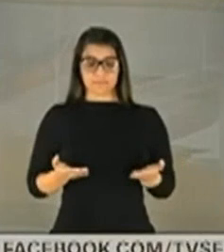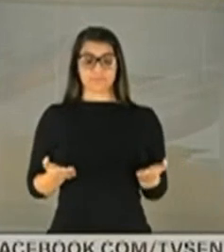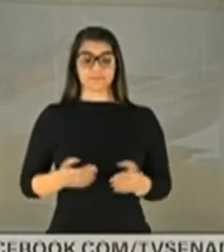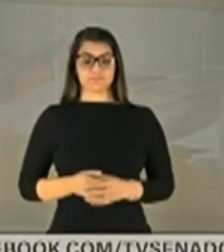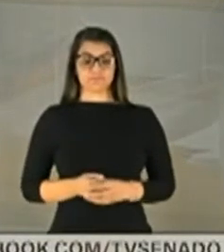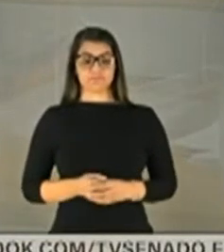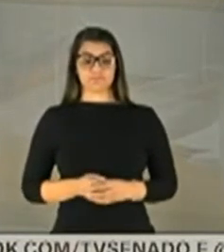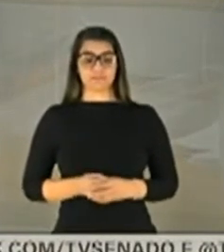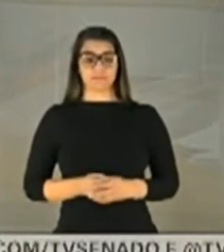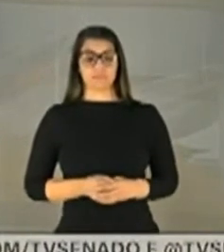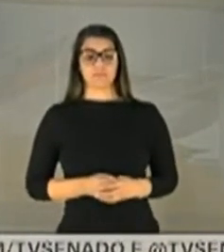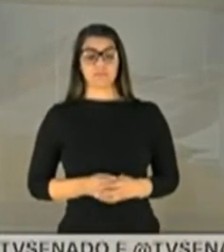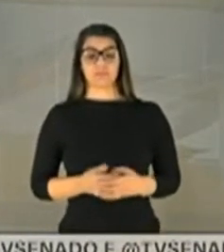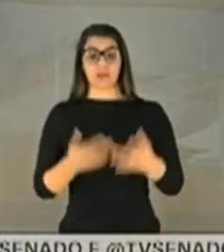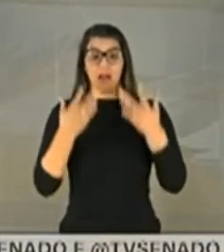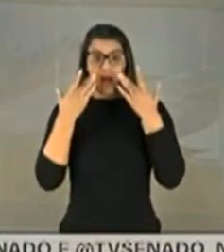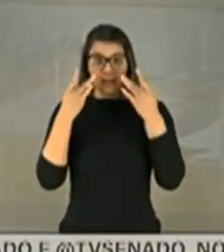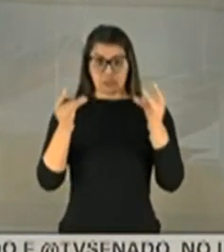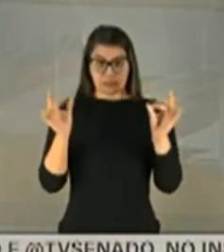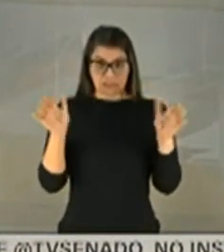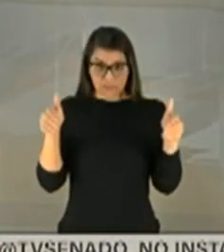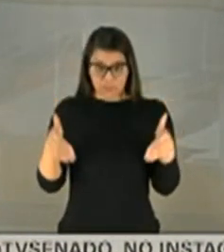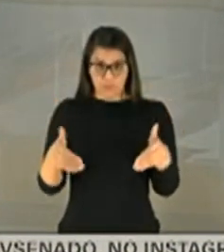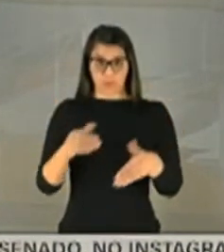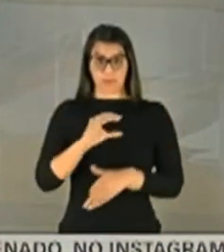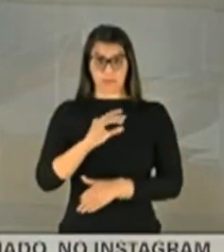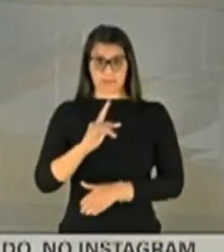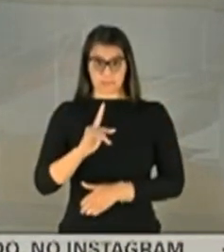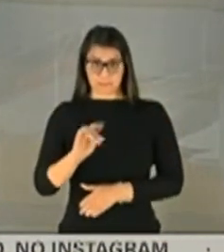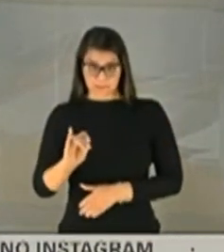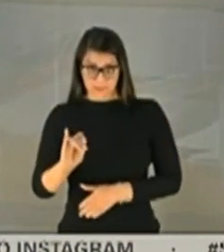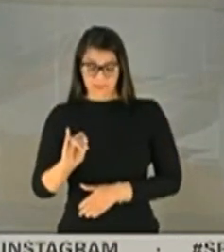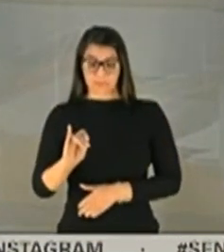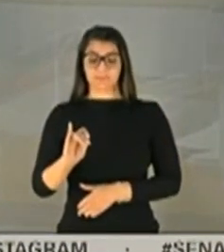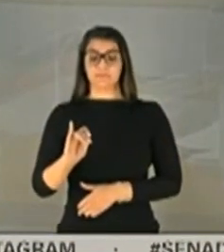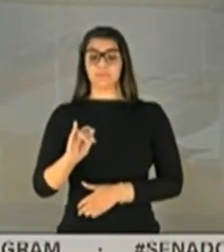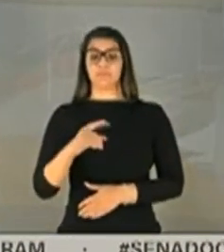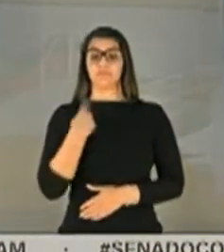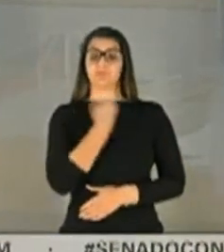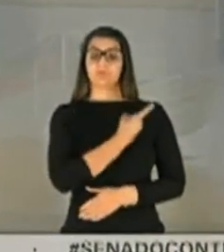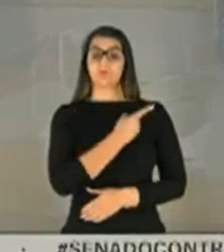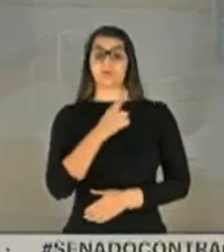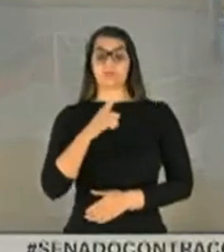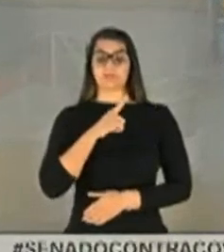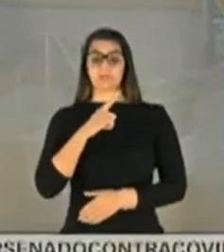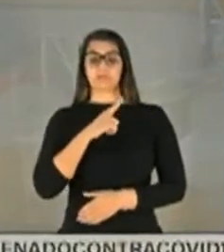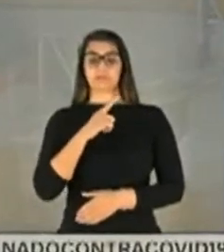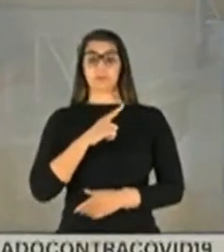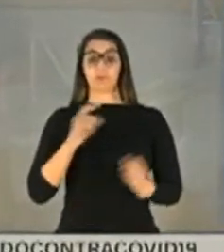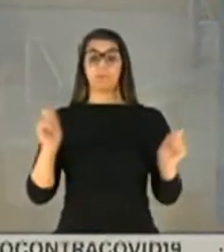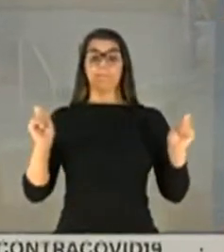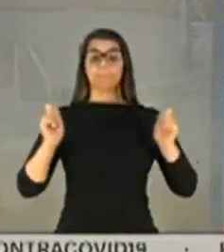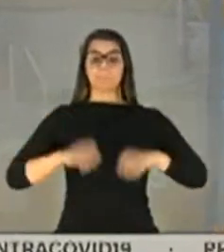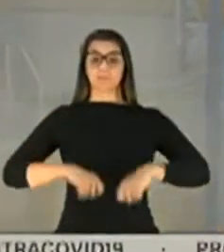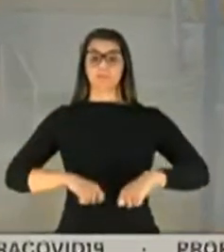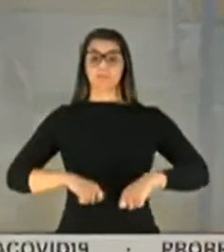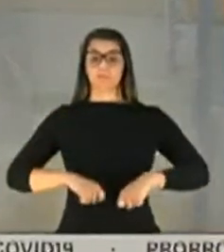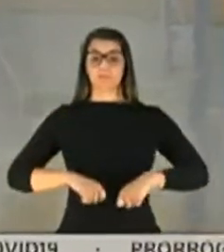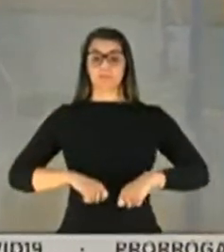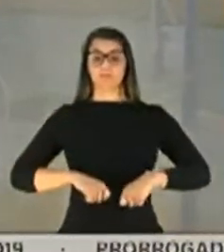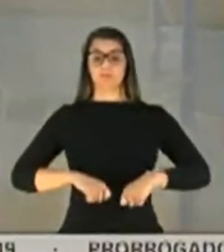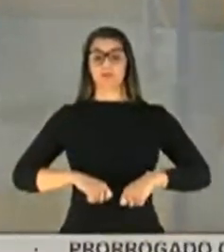as atenções estão voltadas para a CPI, nós temos uma possibilidade de um golpe